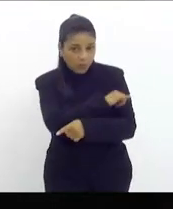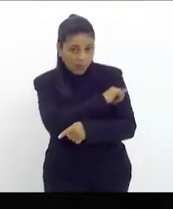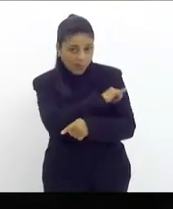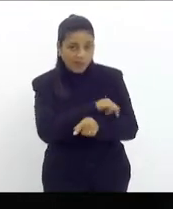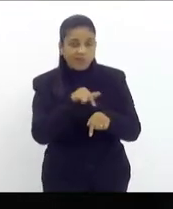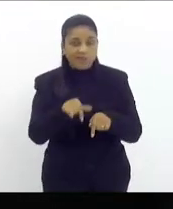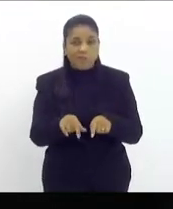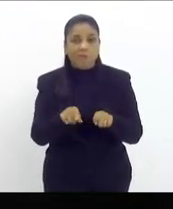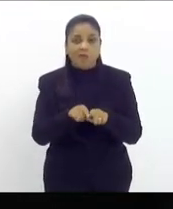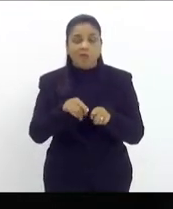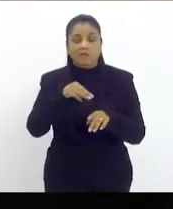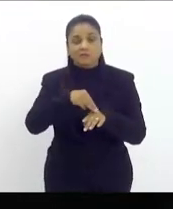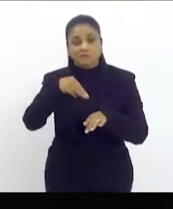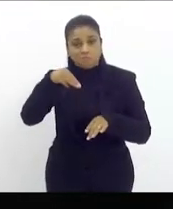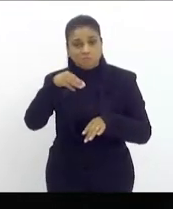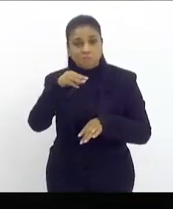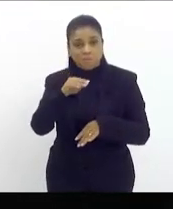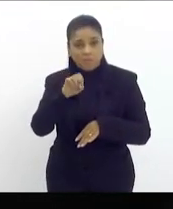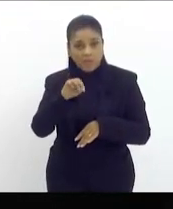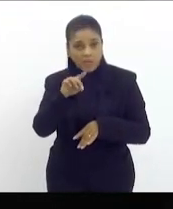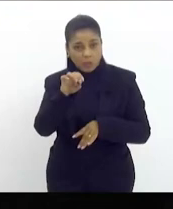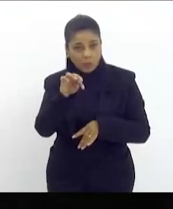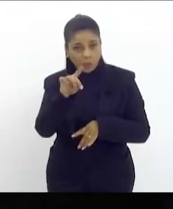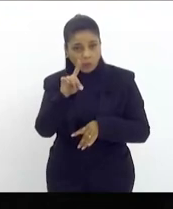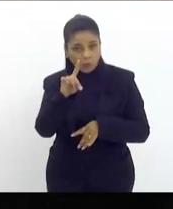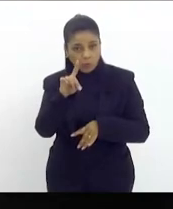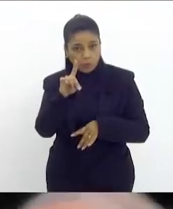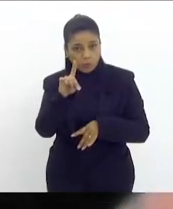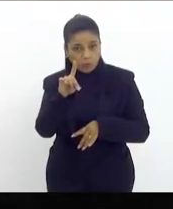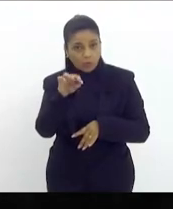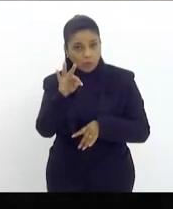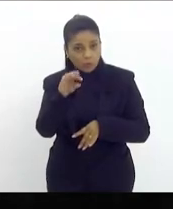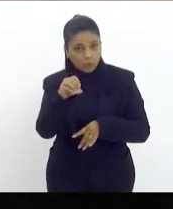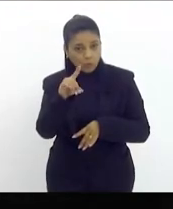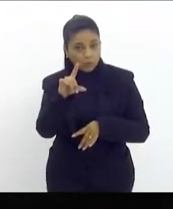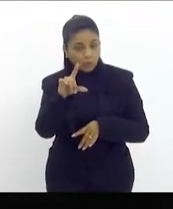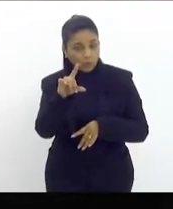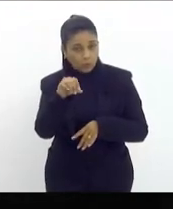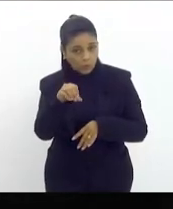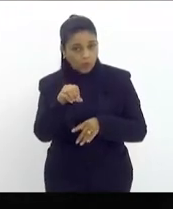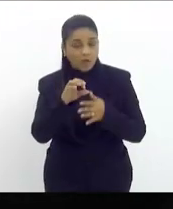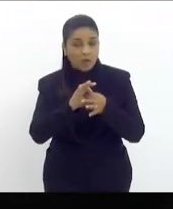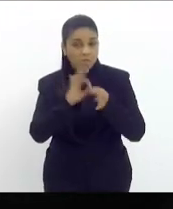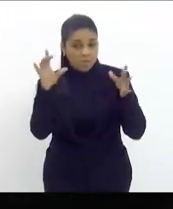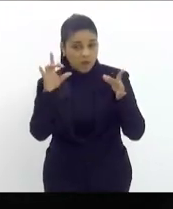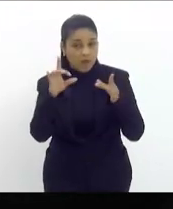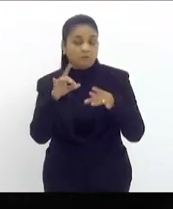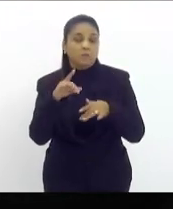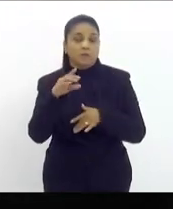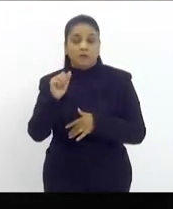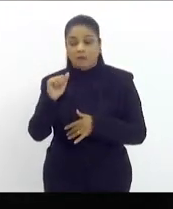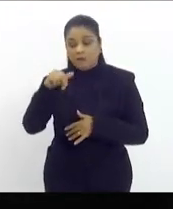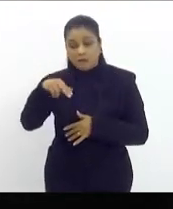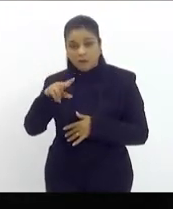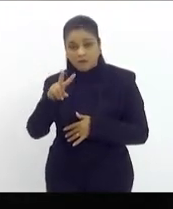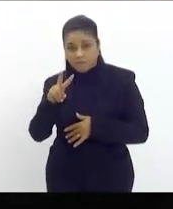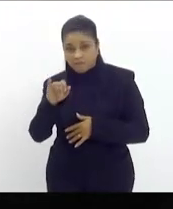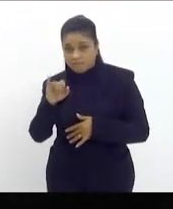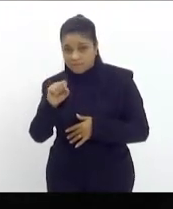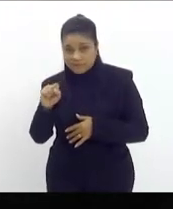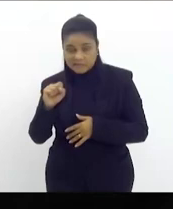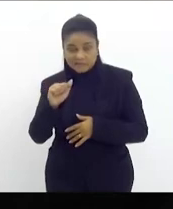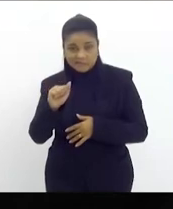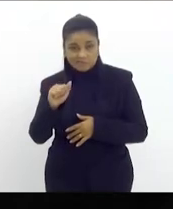lembrar, esse método era liberado pela Anvisa, depois que viu os problemas causados na